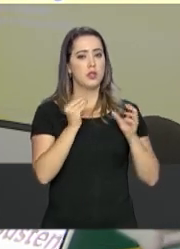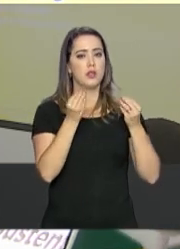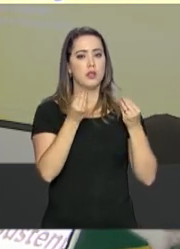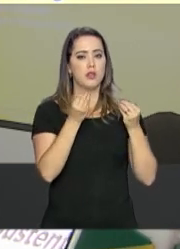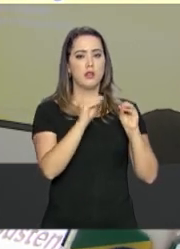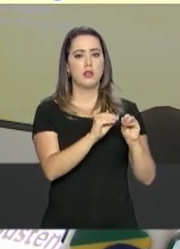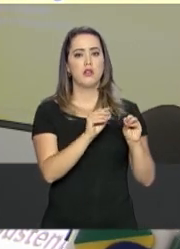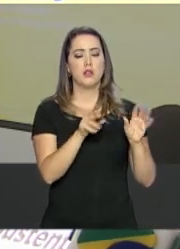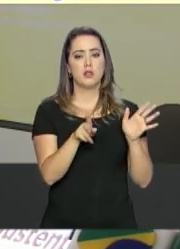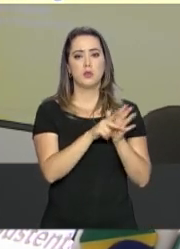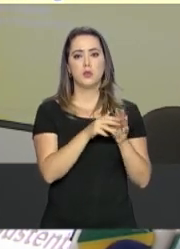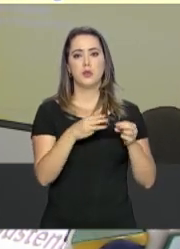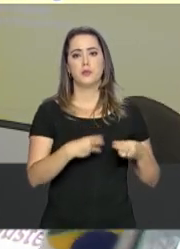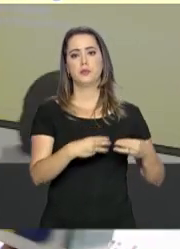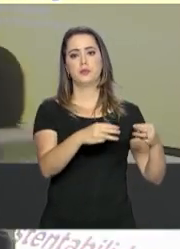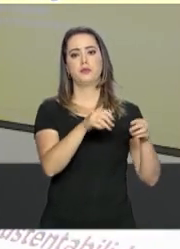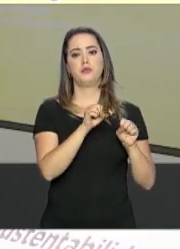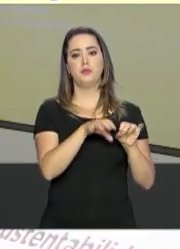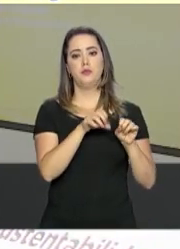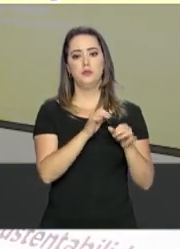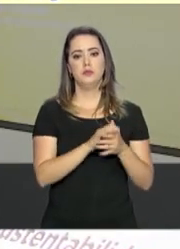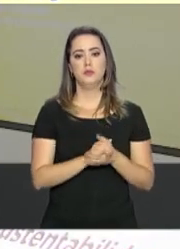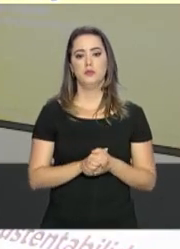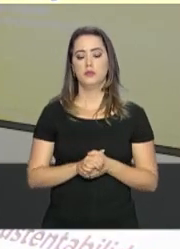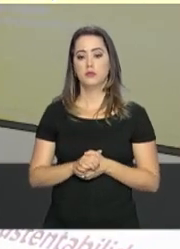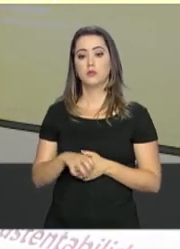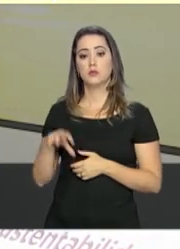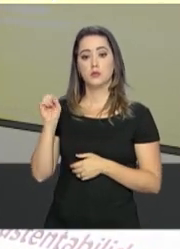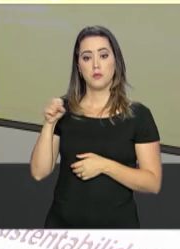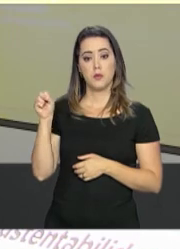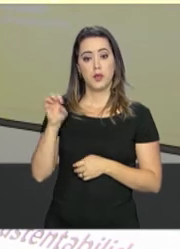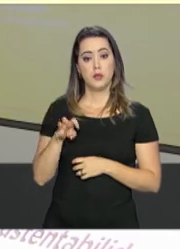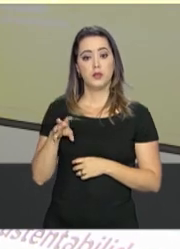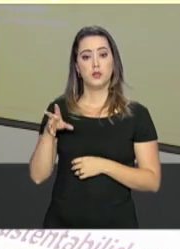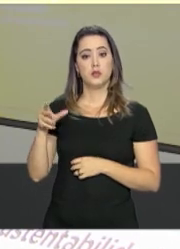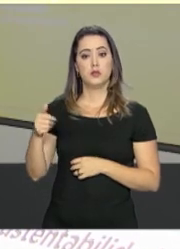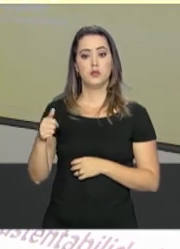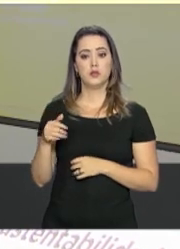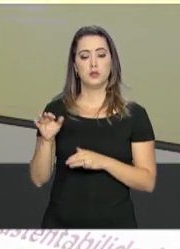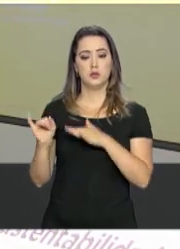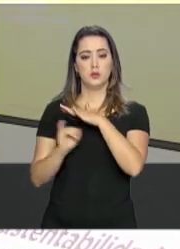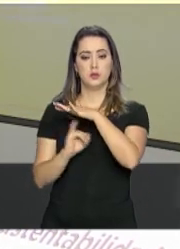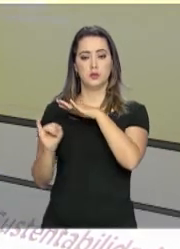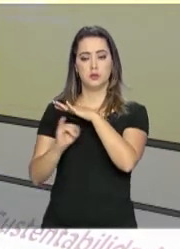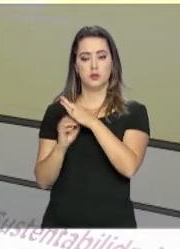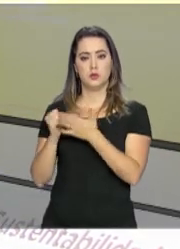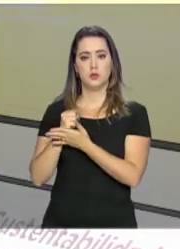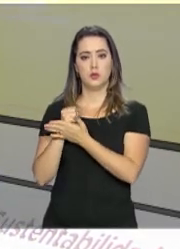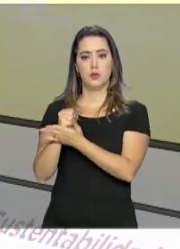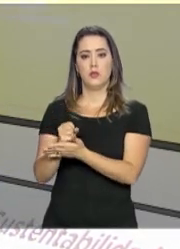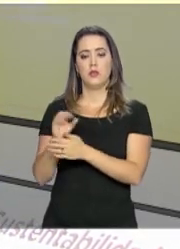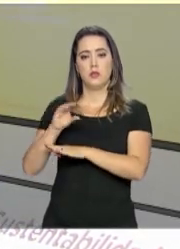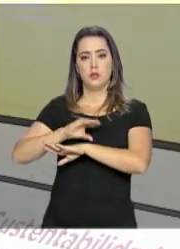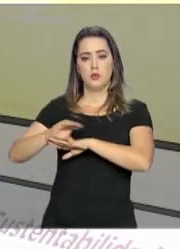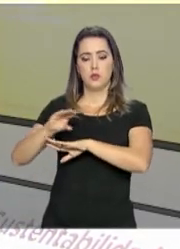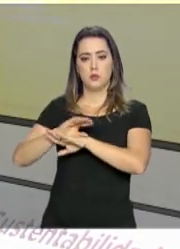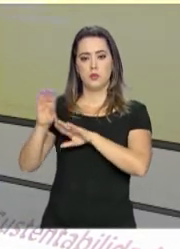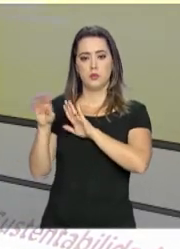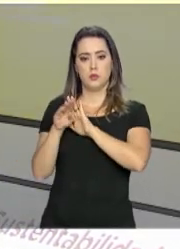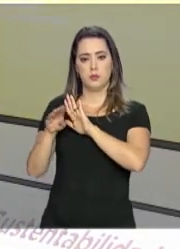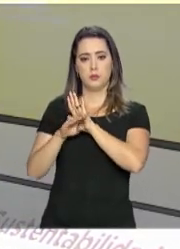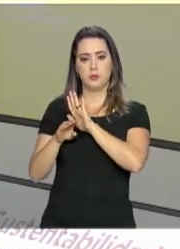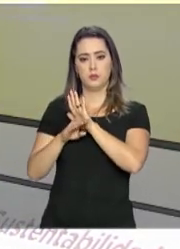elaborado pelo Ministério da Educação, não é isso? Correto. Todas as instituições que ofertam cursos para o programa